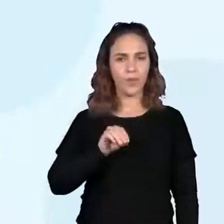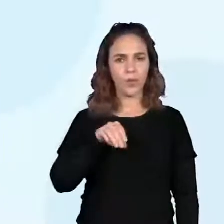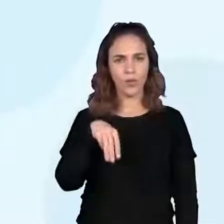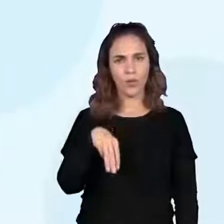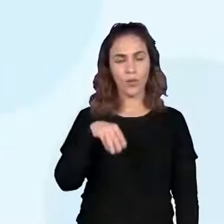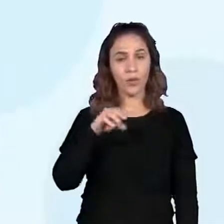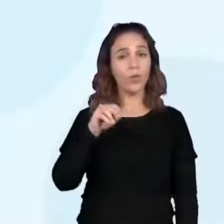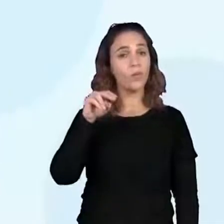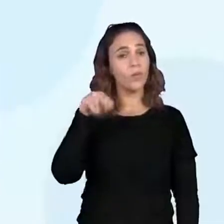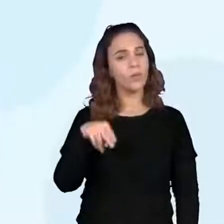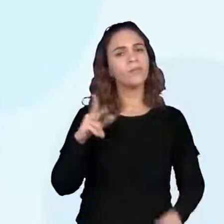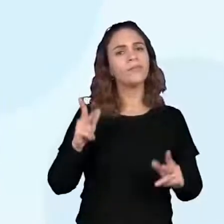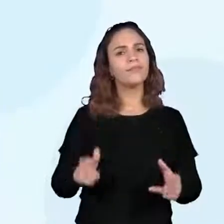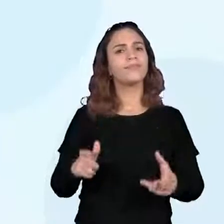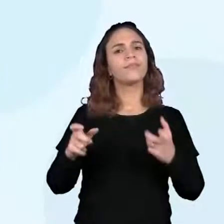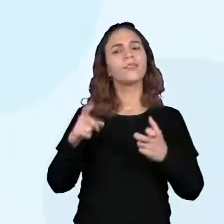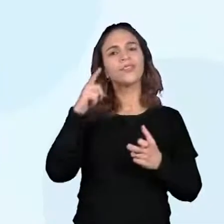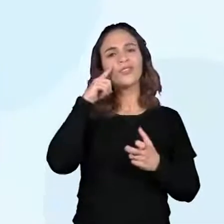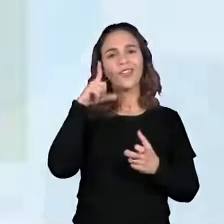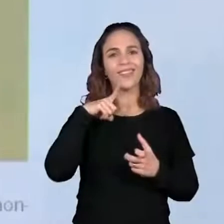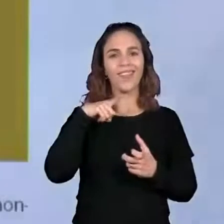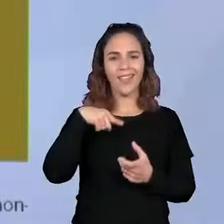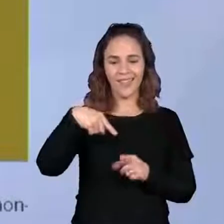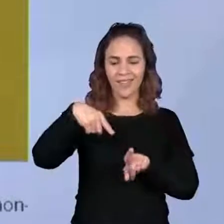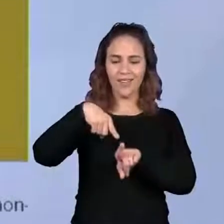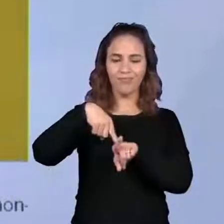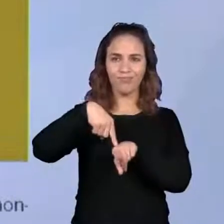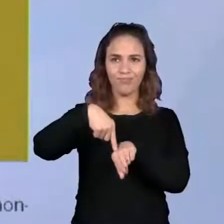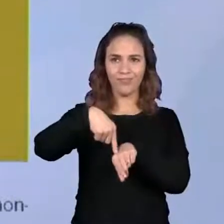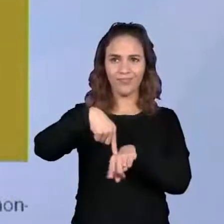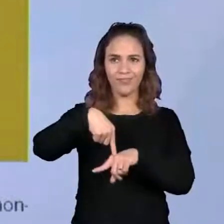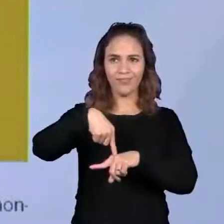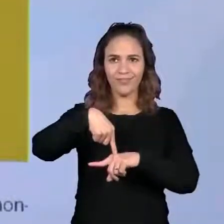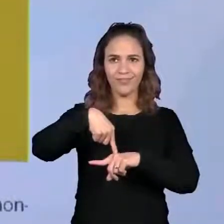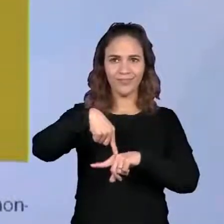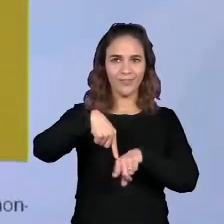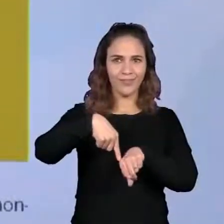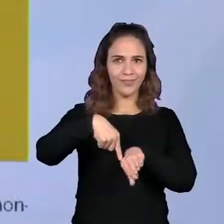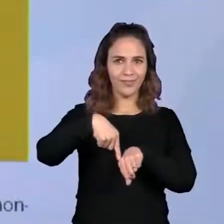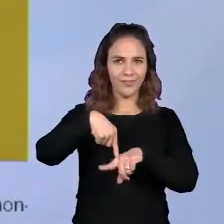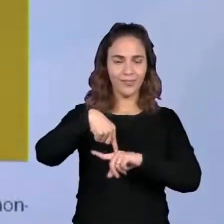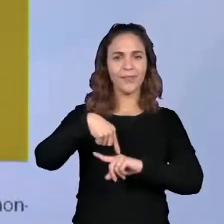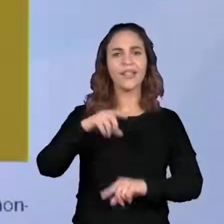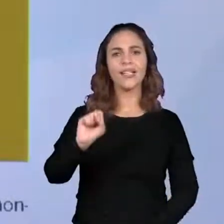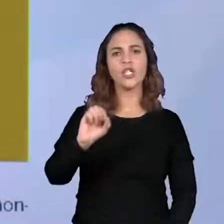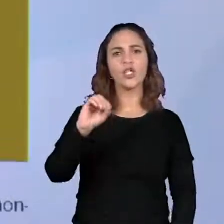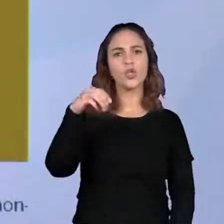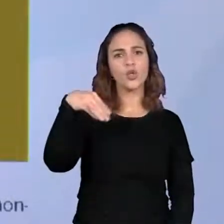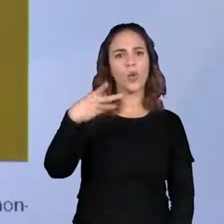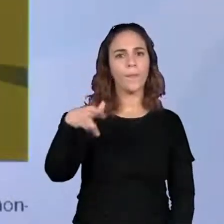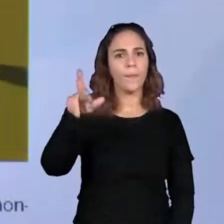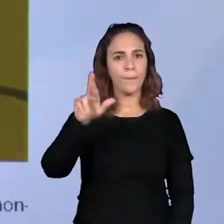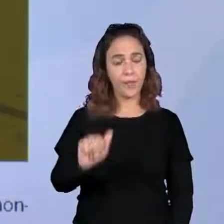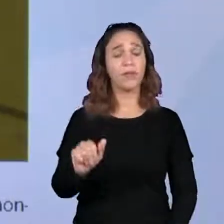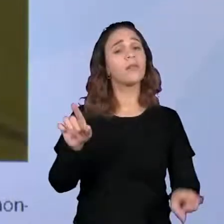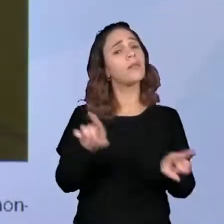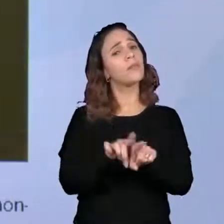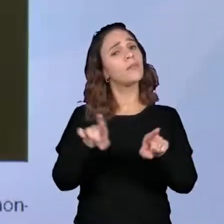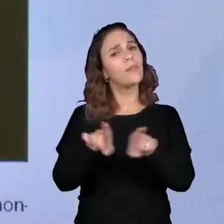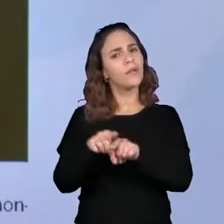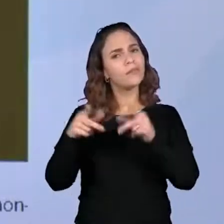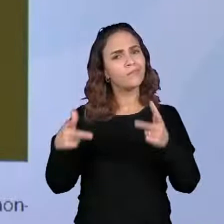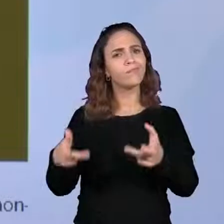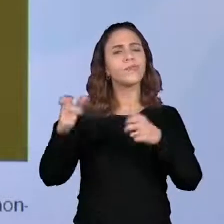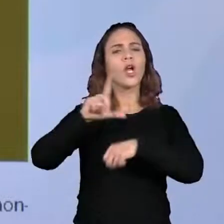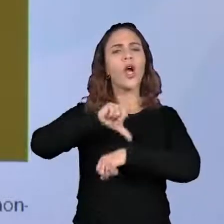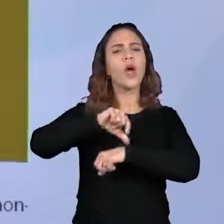das sombras e a projeção delas e conseguir identificar os